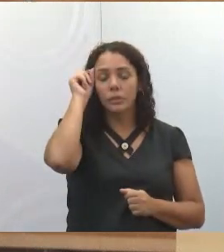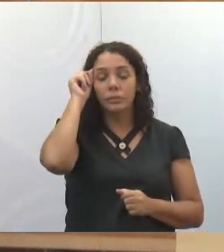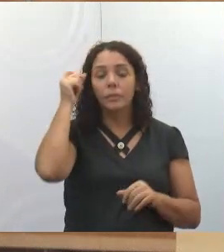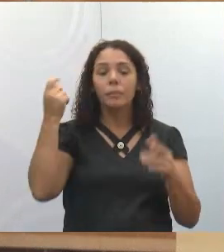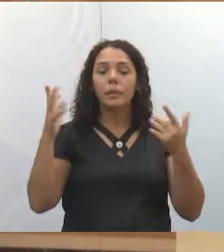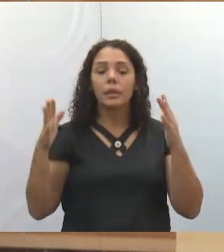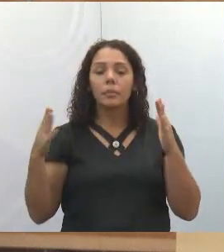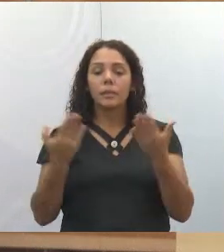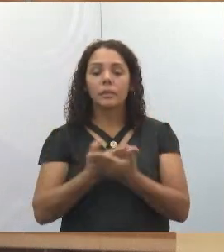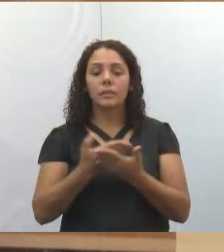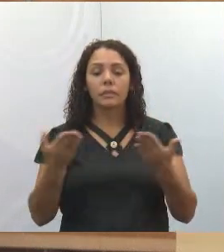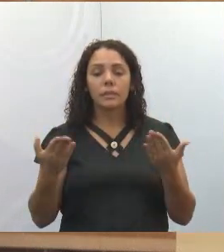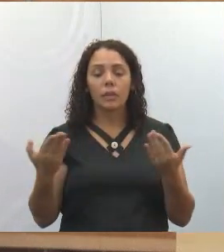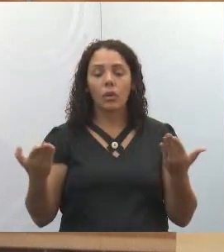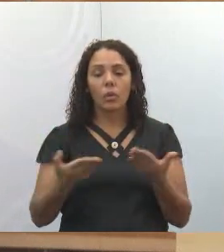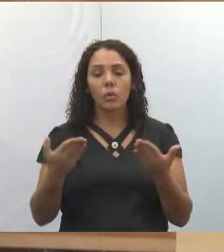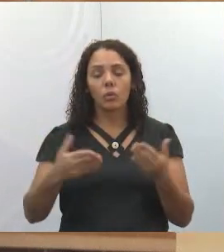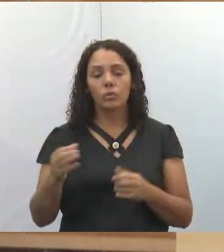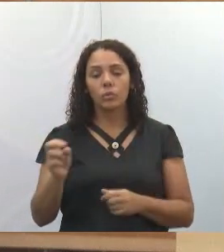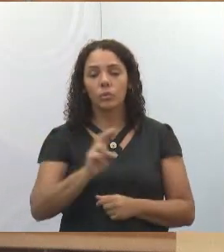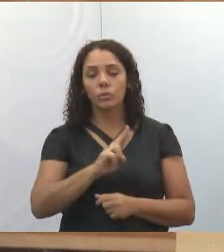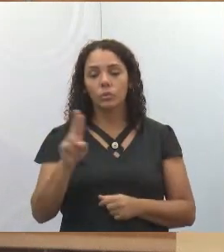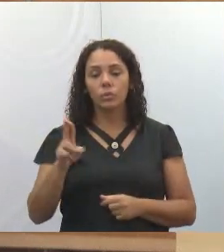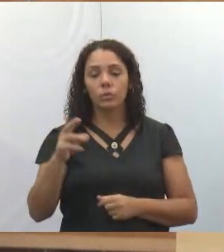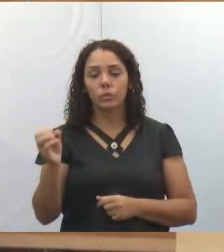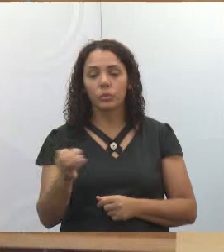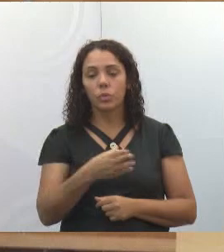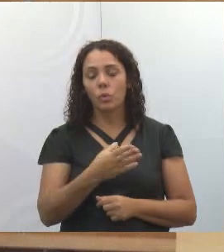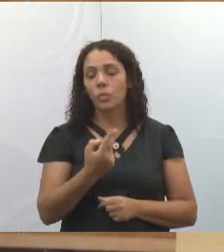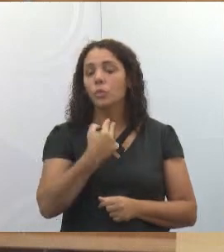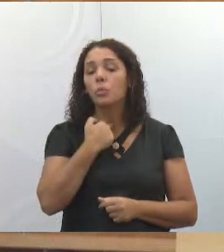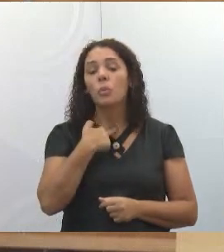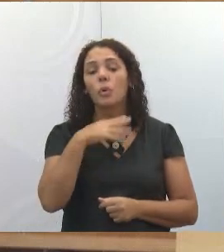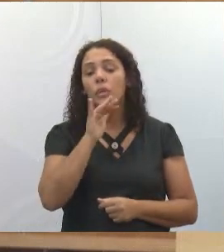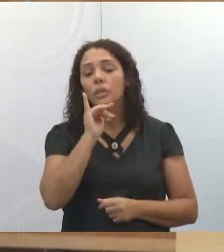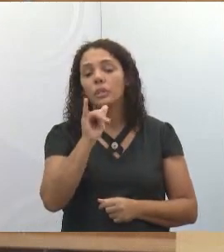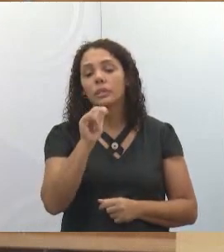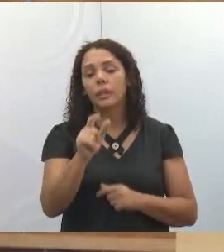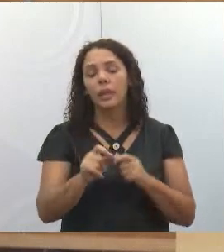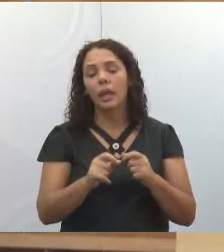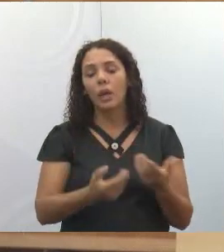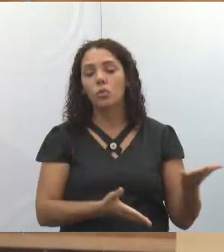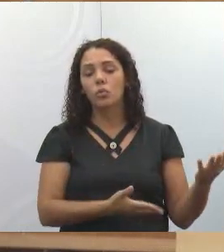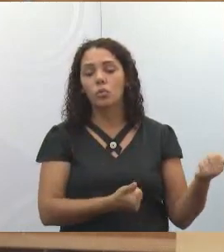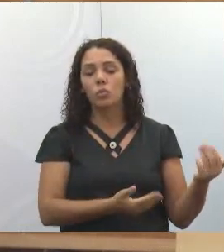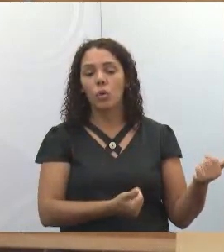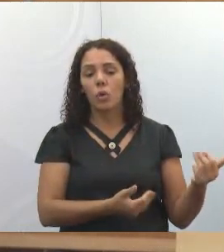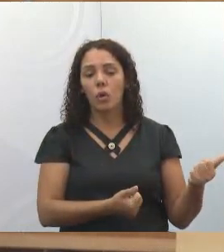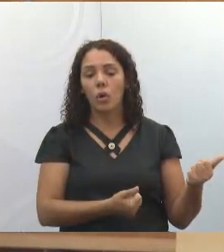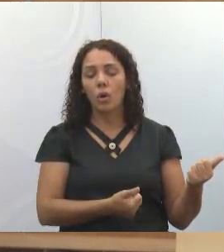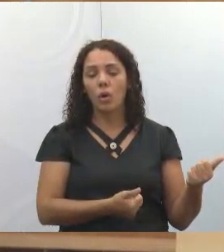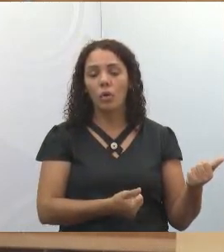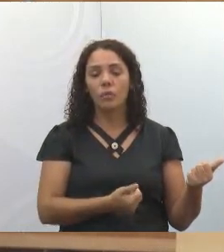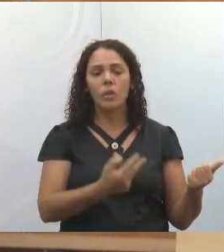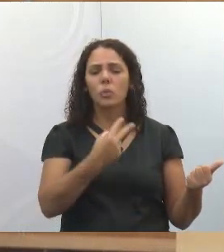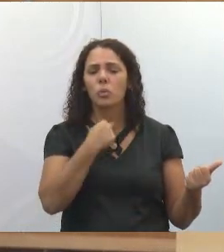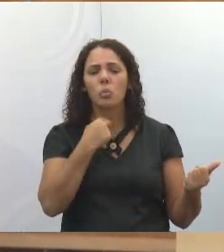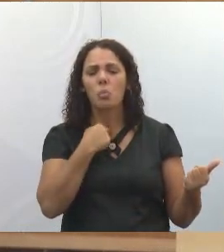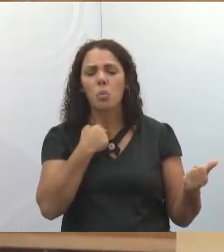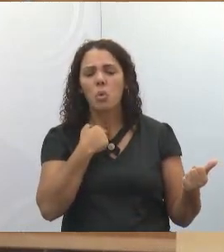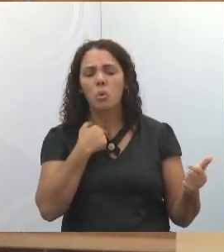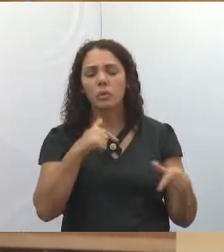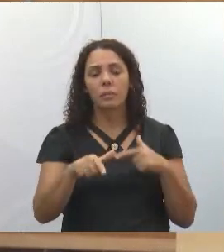vocês. Hoje, um novo nome, né? Hoje não se pode dizer, né? Jovem ou adolescente não pode trabalhar,